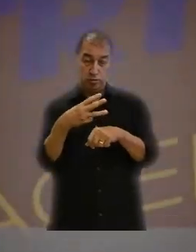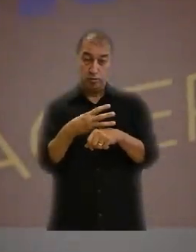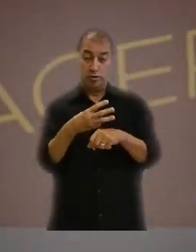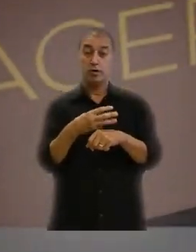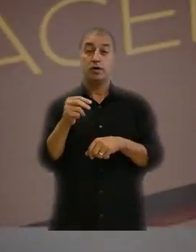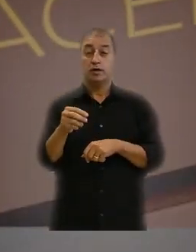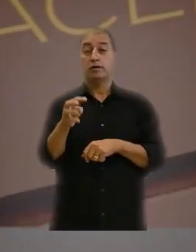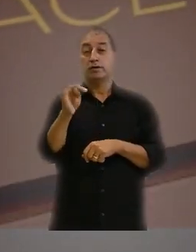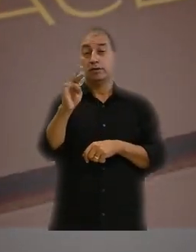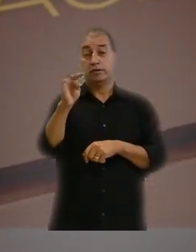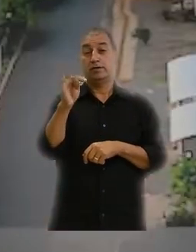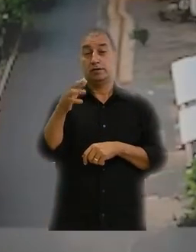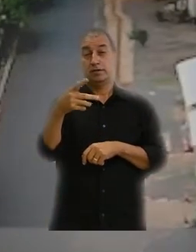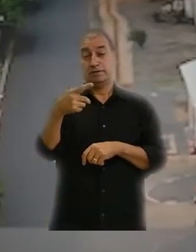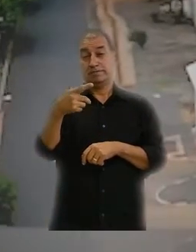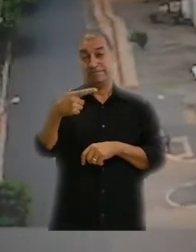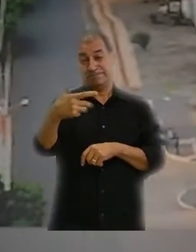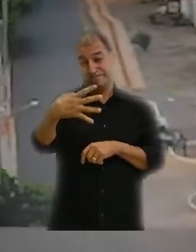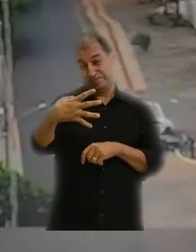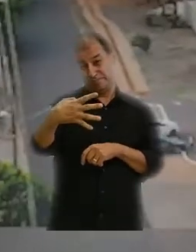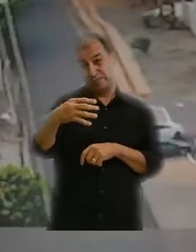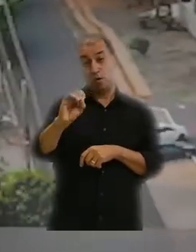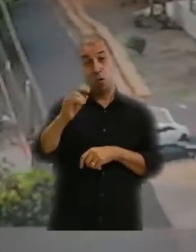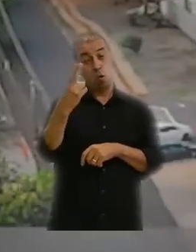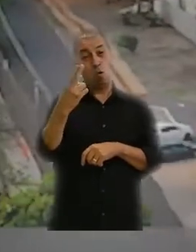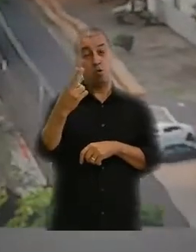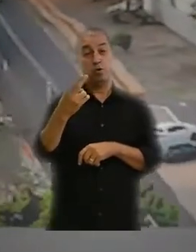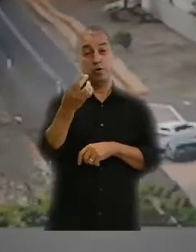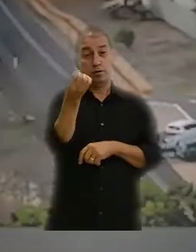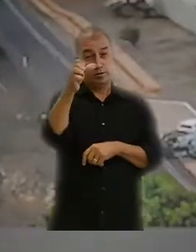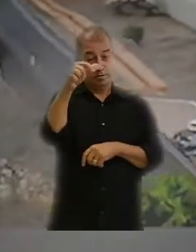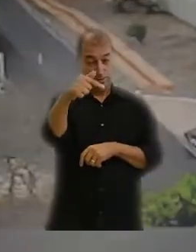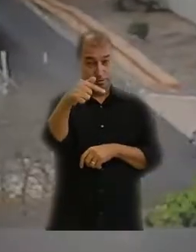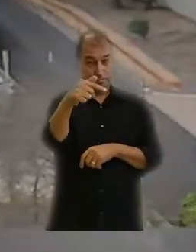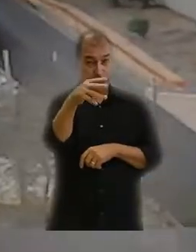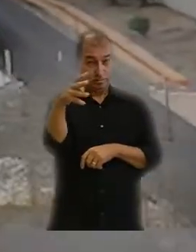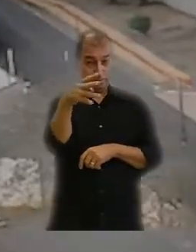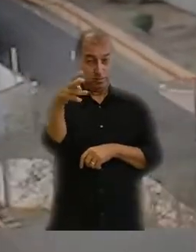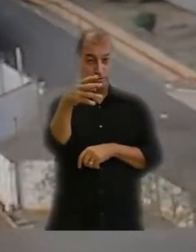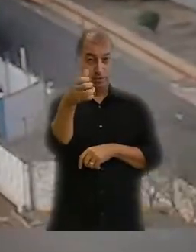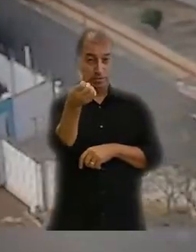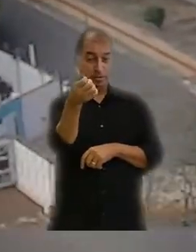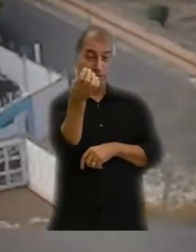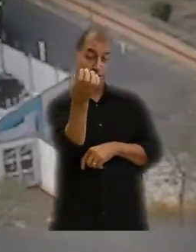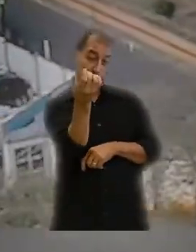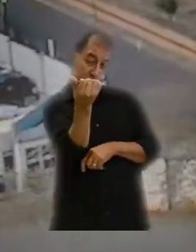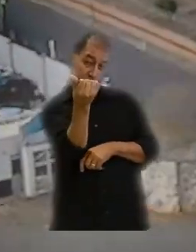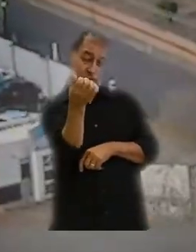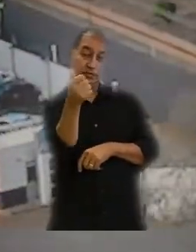.trt24.jus.br ou pelo telefone 67 3316